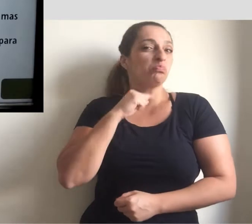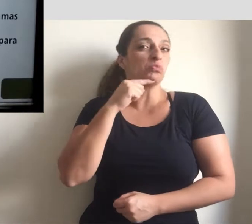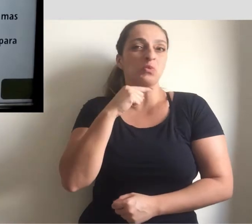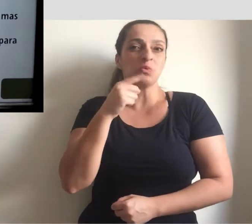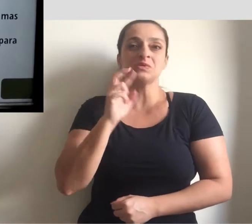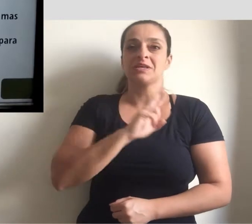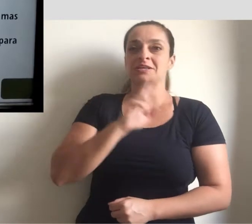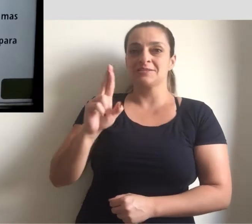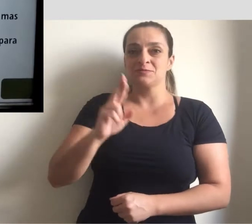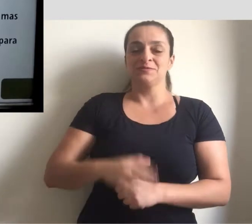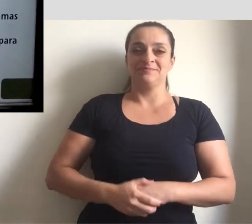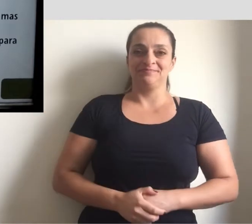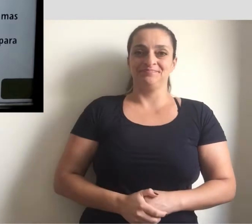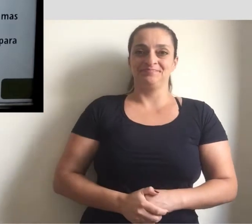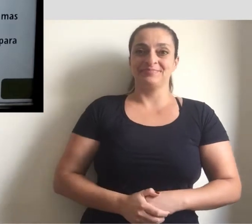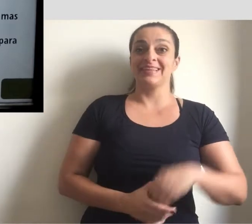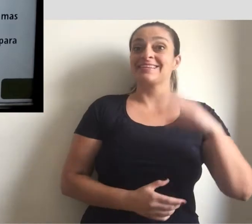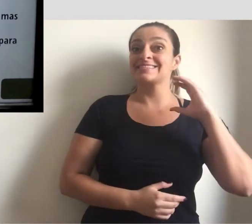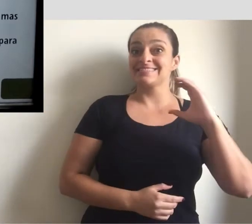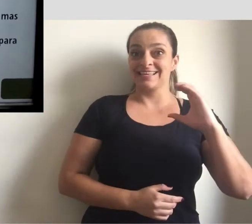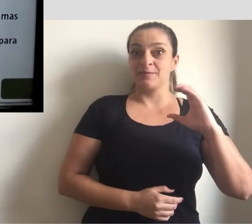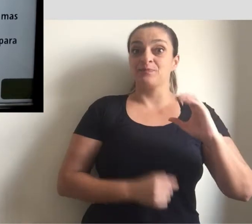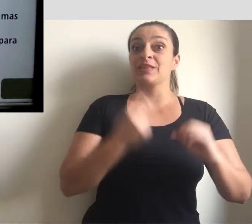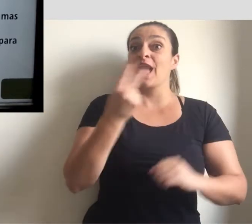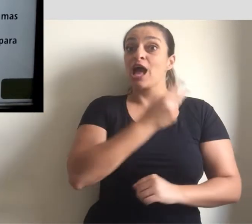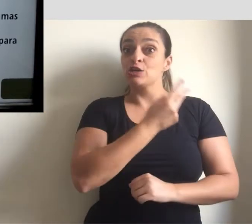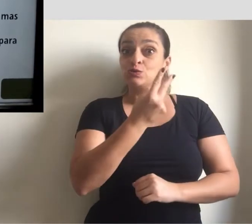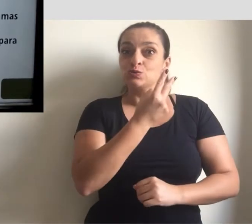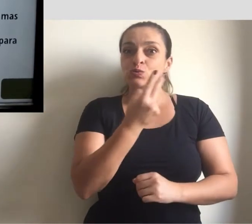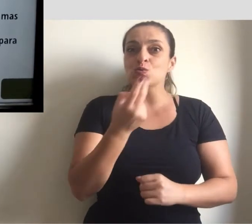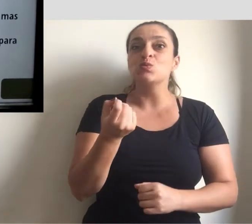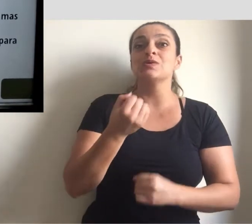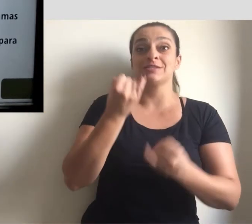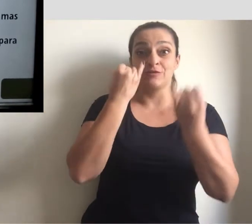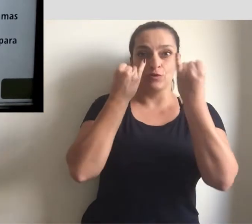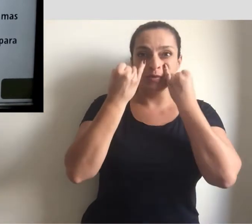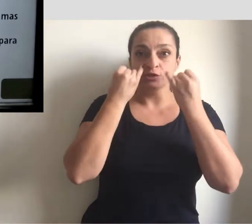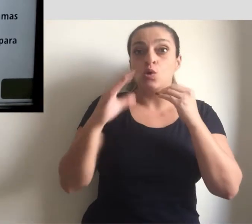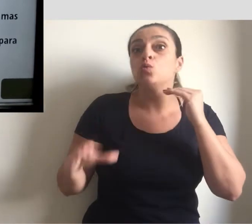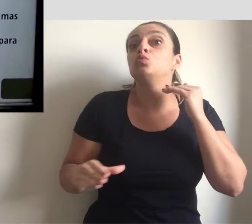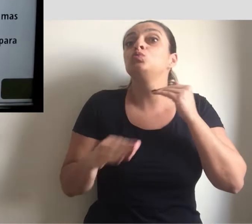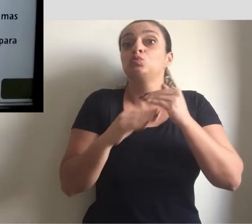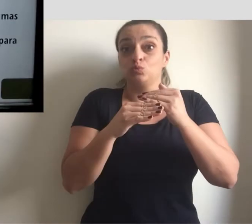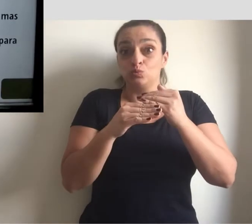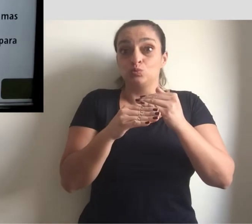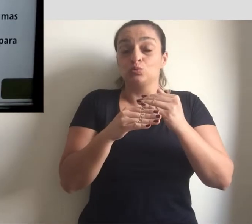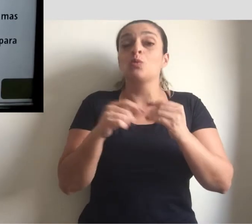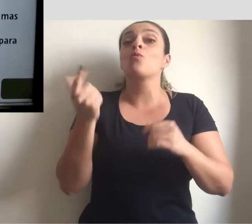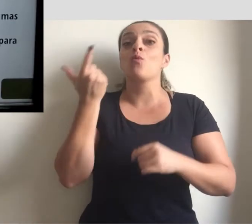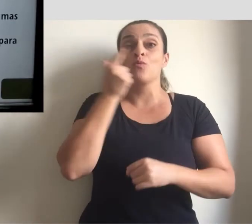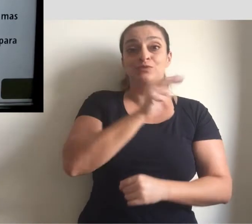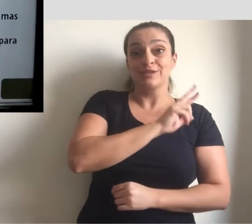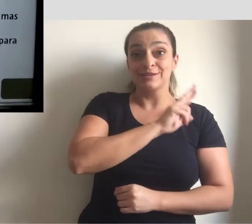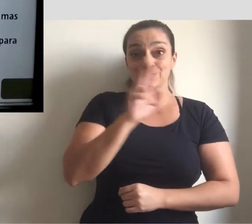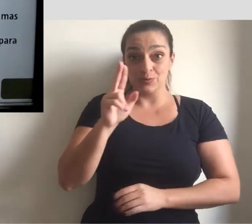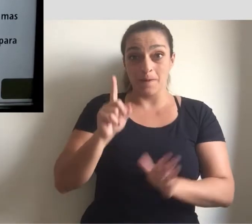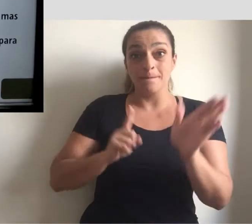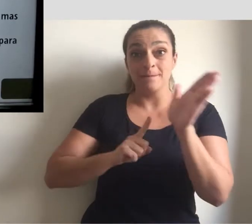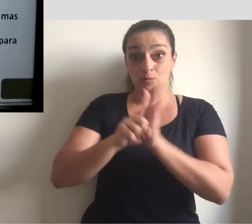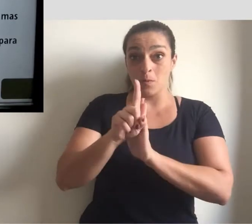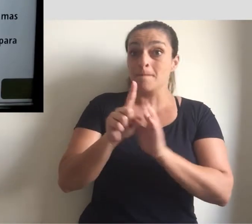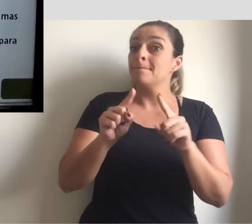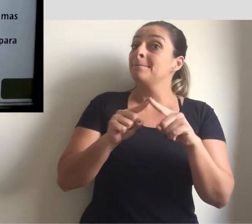suficiente. letra C. Letra duas informações juntas são suficientes para responder a pergunta,